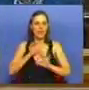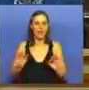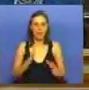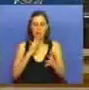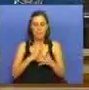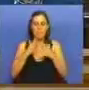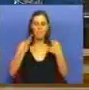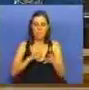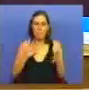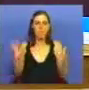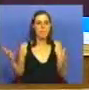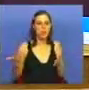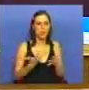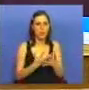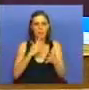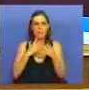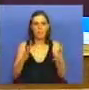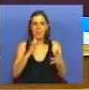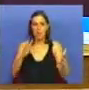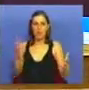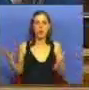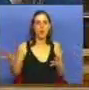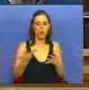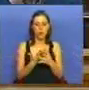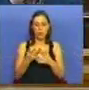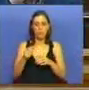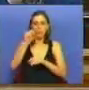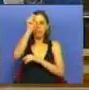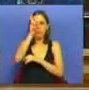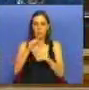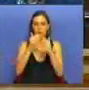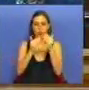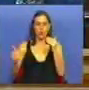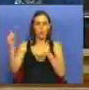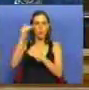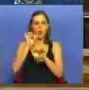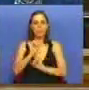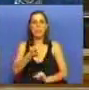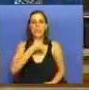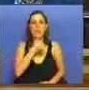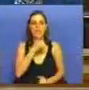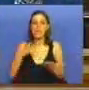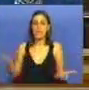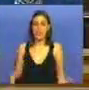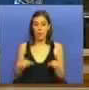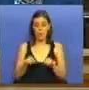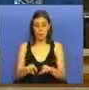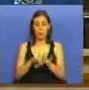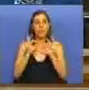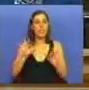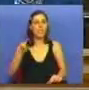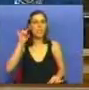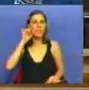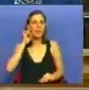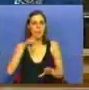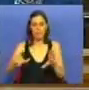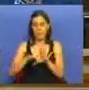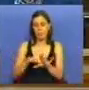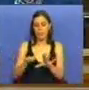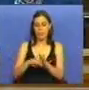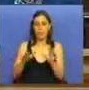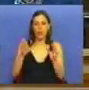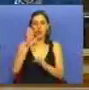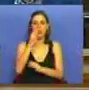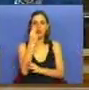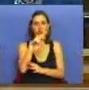maioritária, maioritária, no órgão superior de decisão. Assim como defendemos a participação das